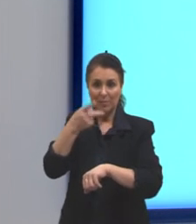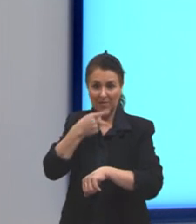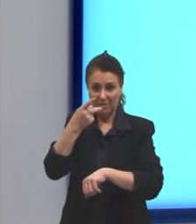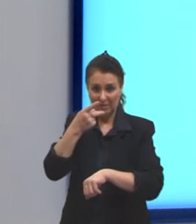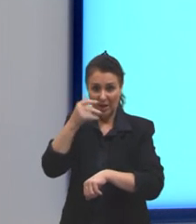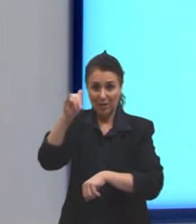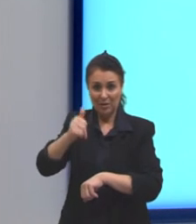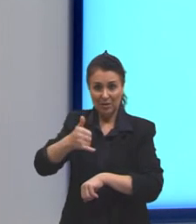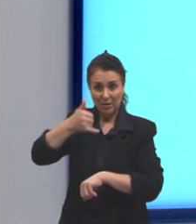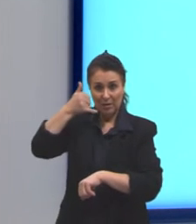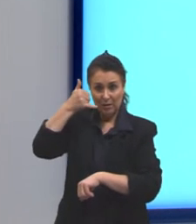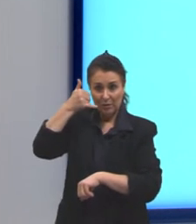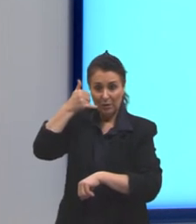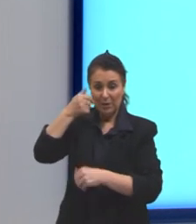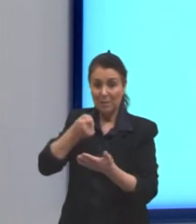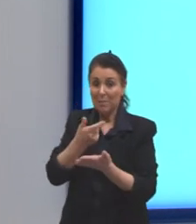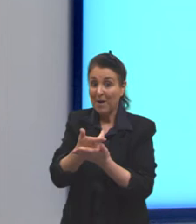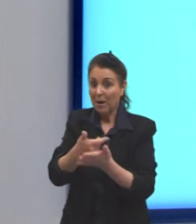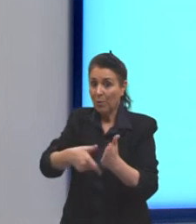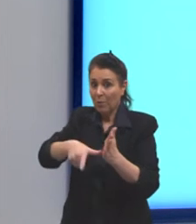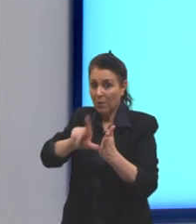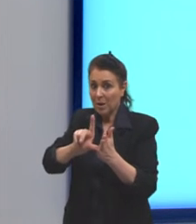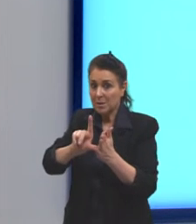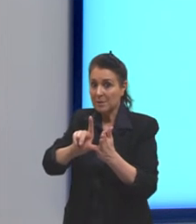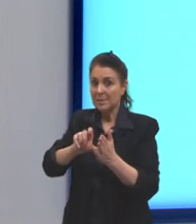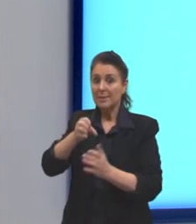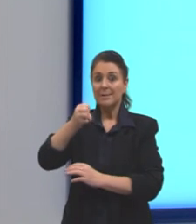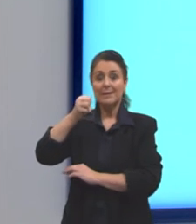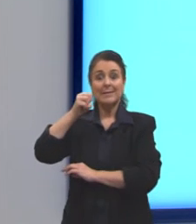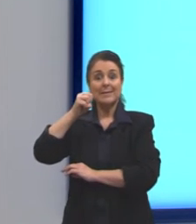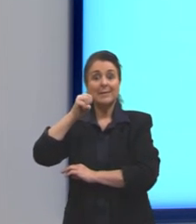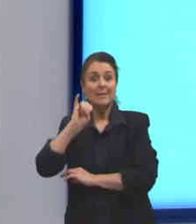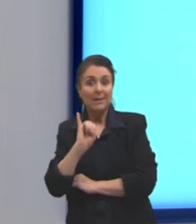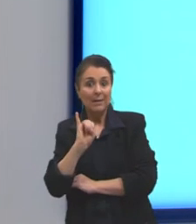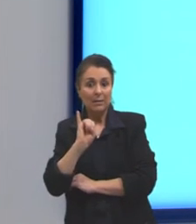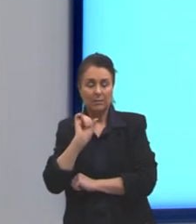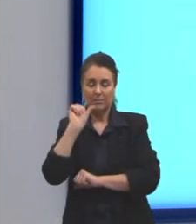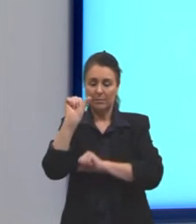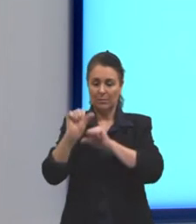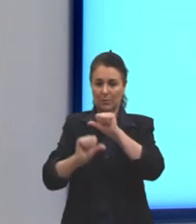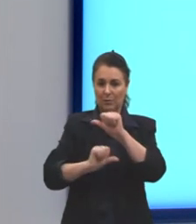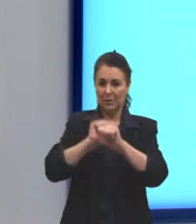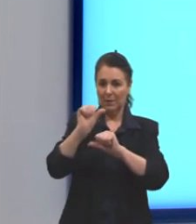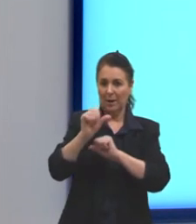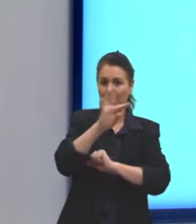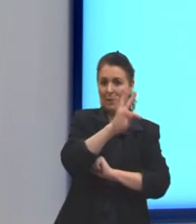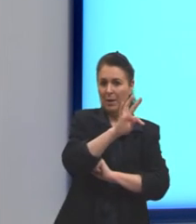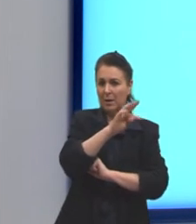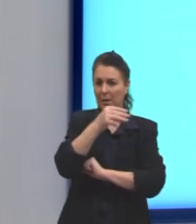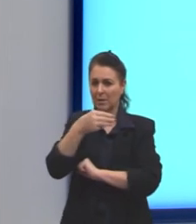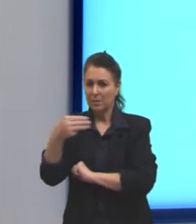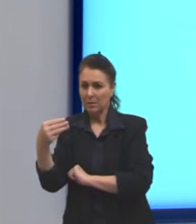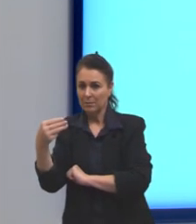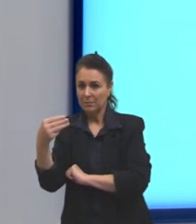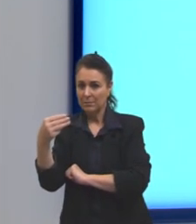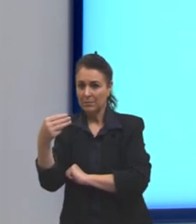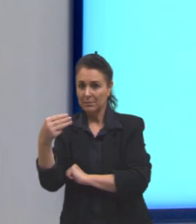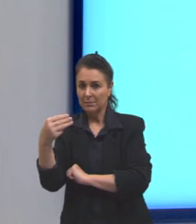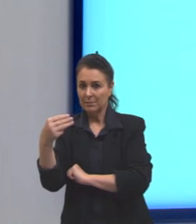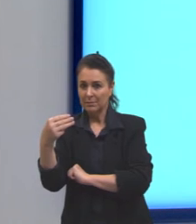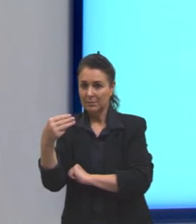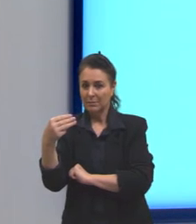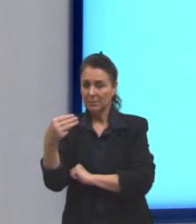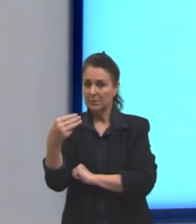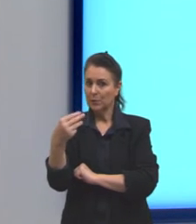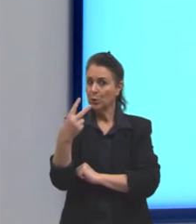se mudar para TIM. As duas ideias são as mesmas, mudar para